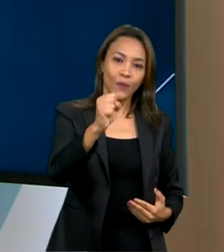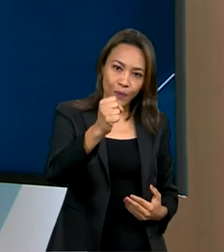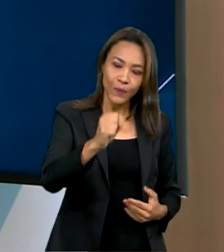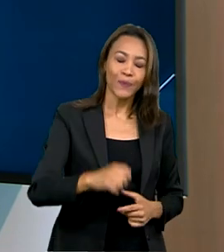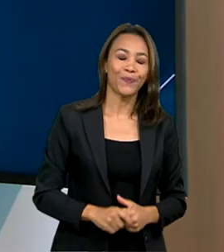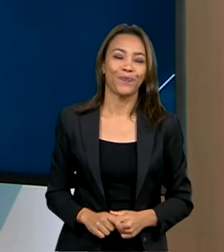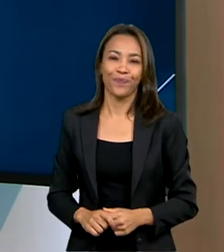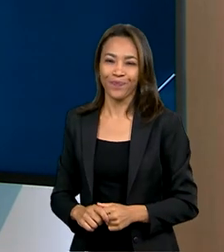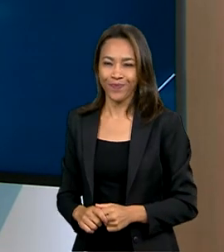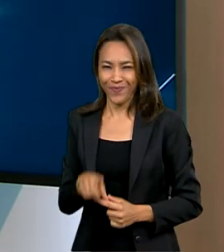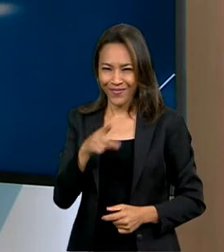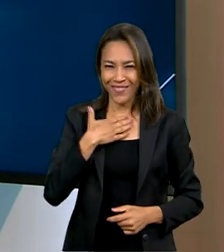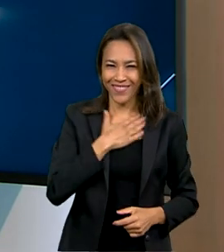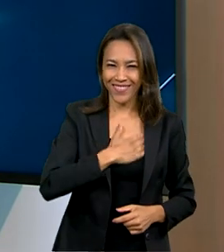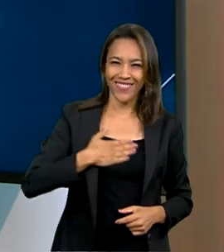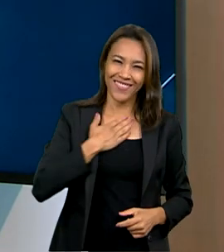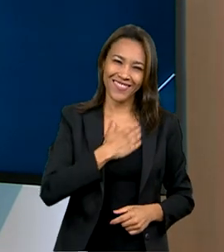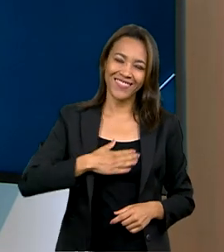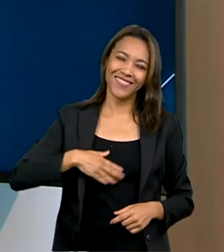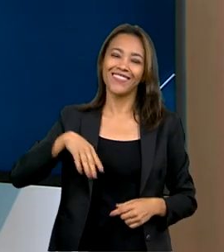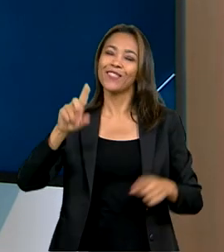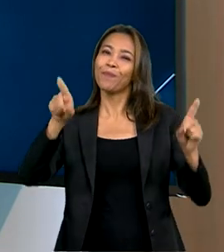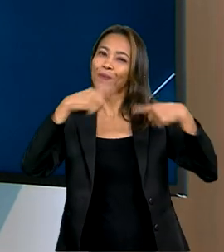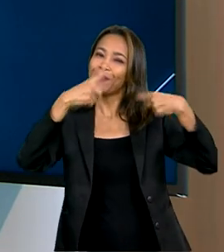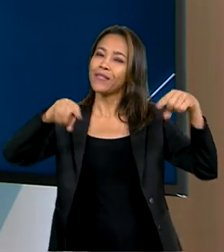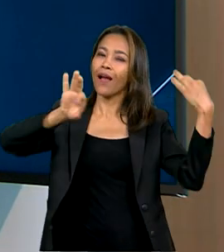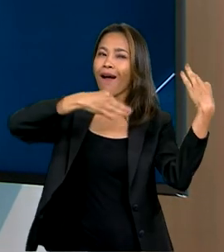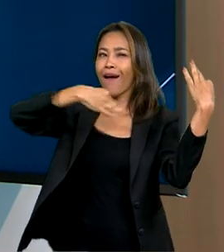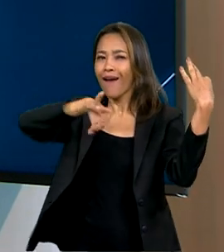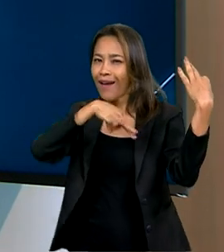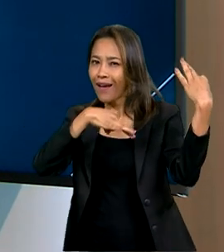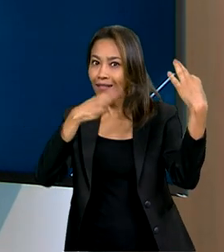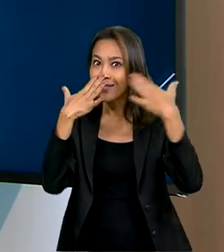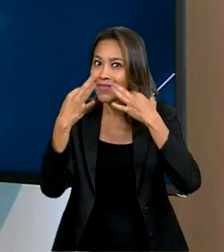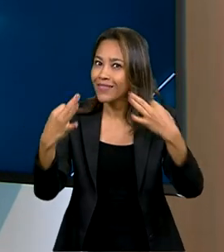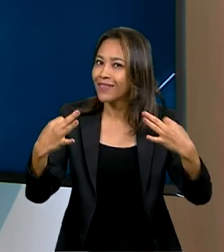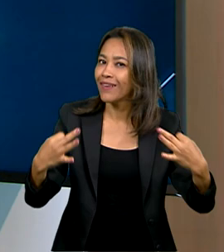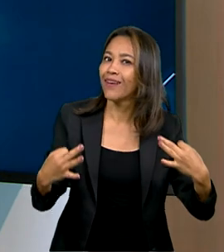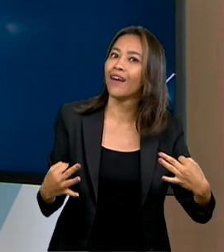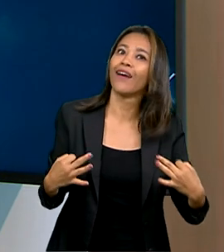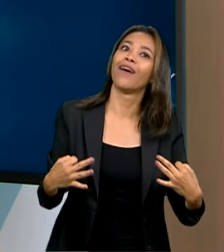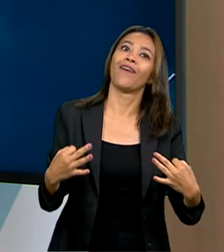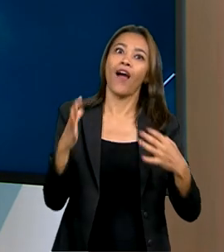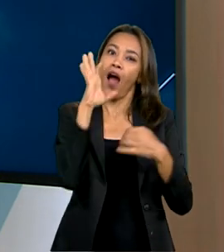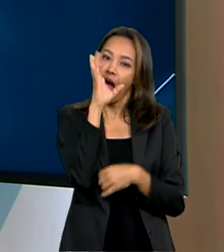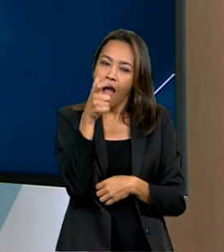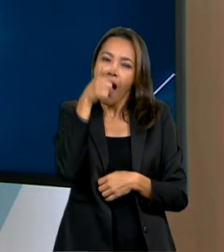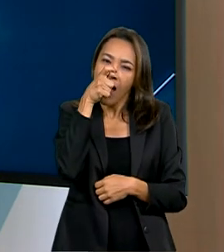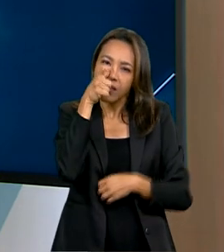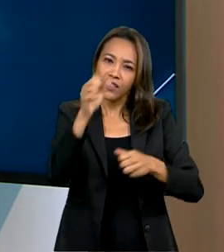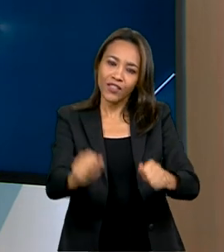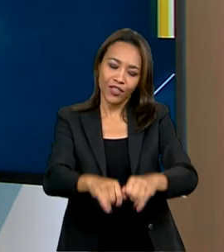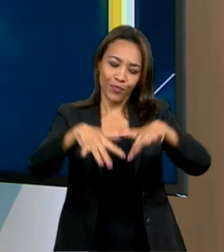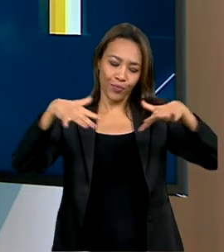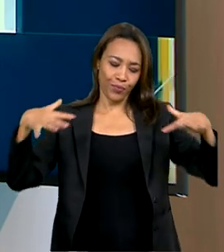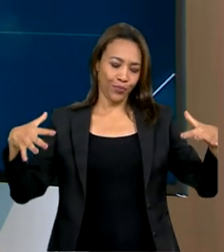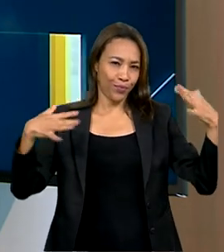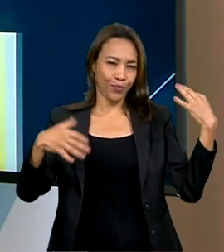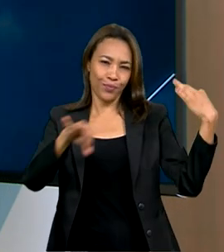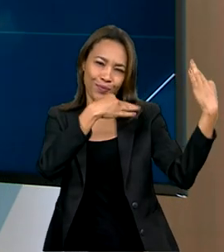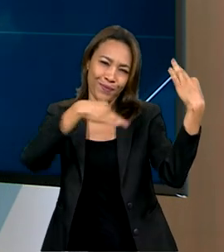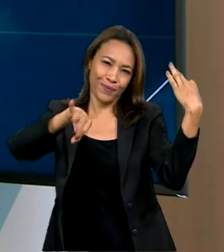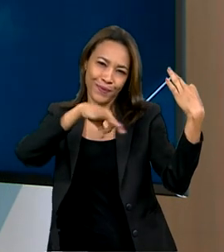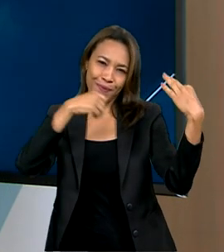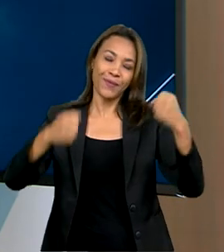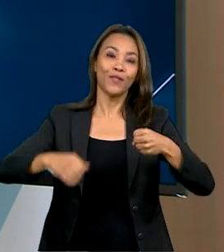Se você gosta de música clássica, atenção! Mais uma chance de assistir a apresentação da Orquestra Sinfônica do